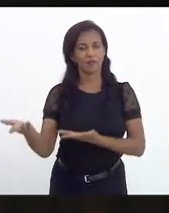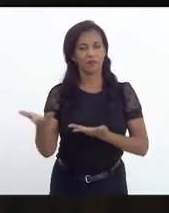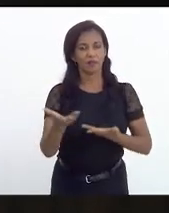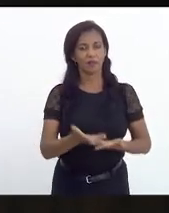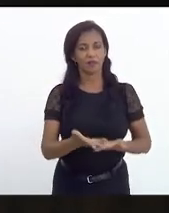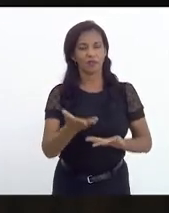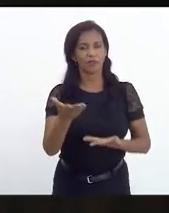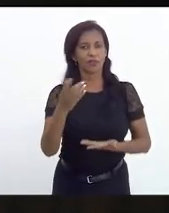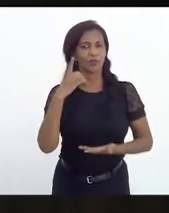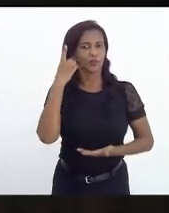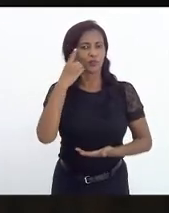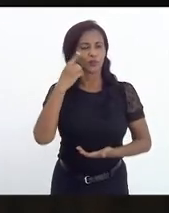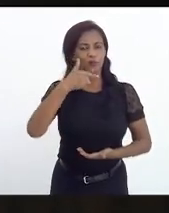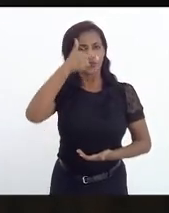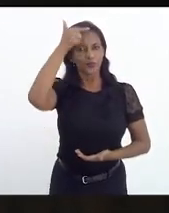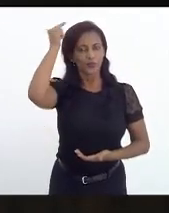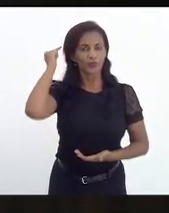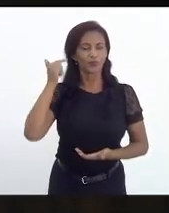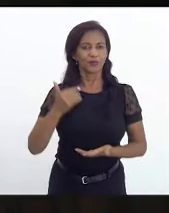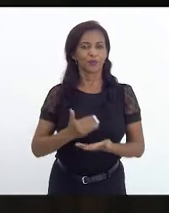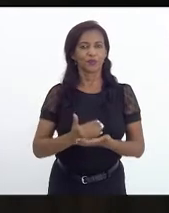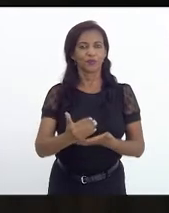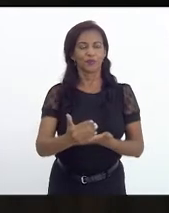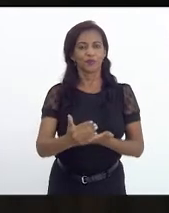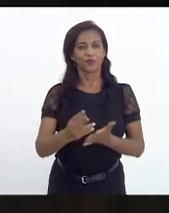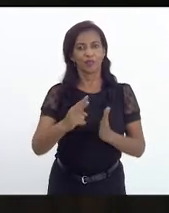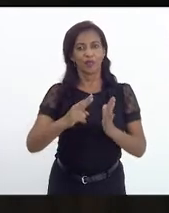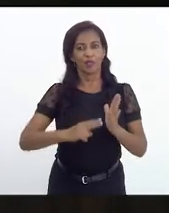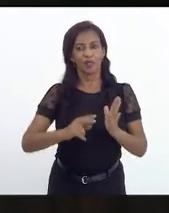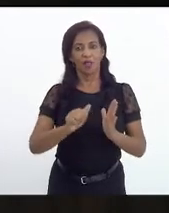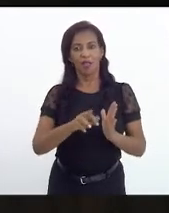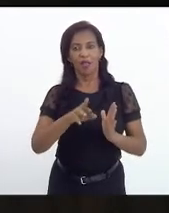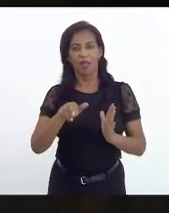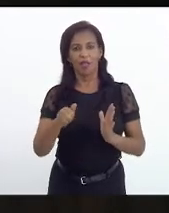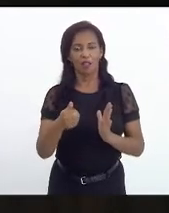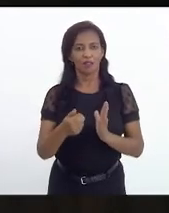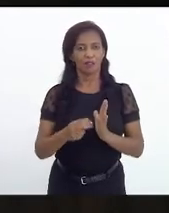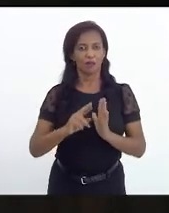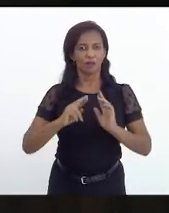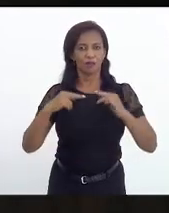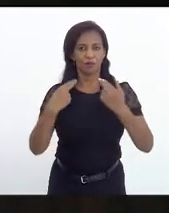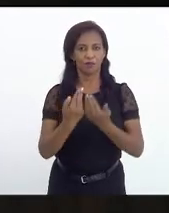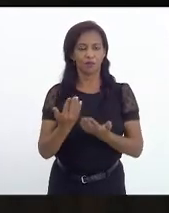o senhor deputado Luiz Paulo para fazer a leitura da ata da sessão anterior.